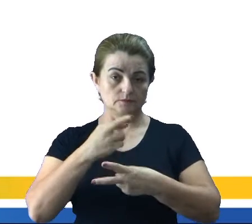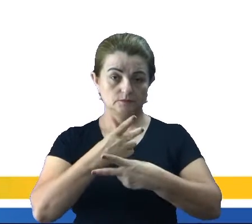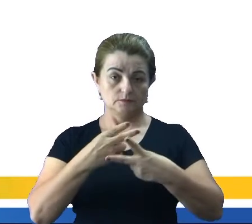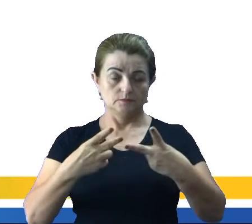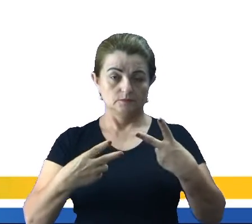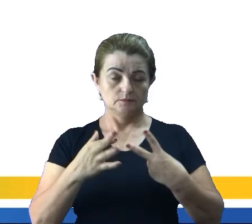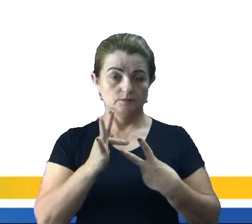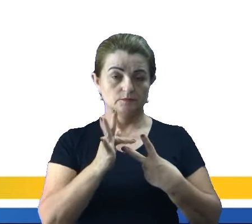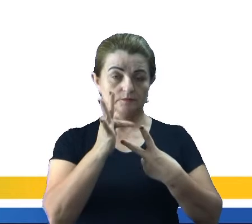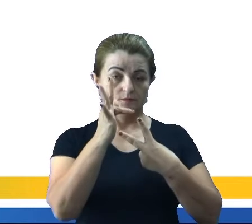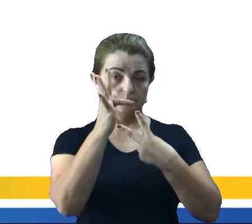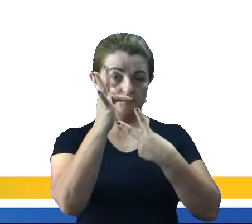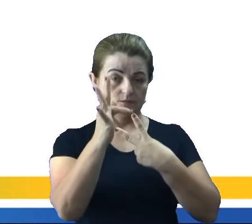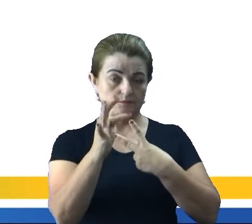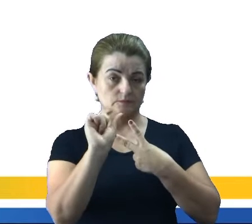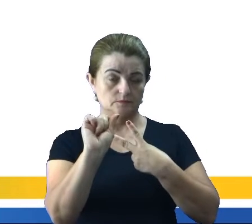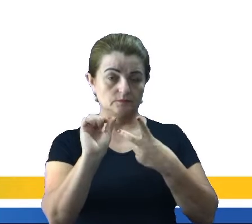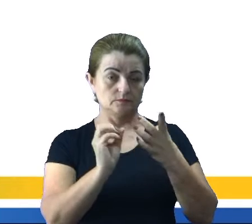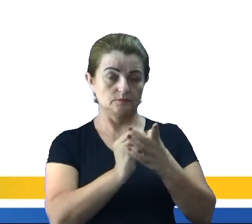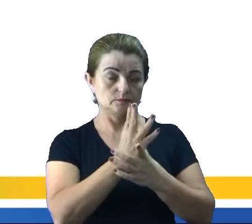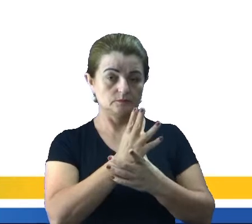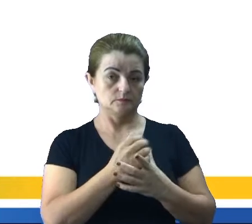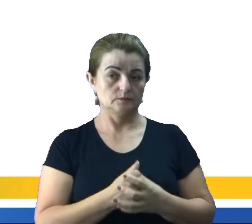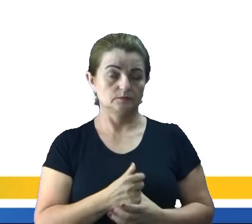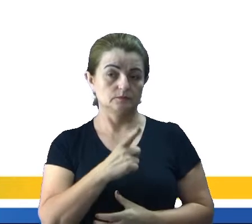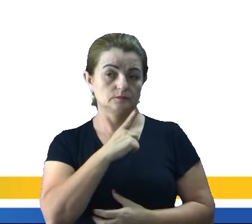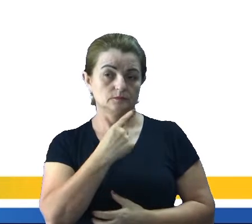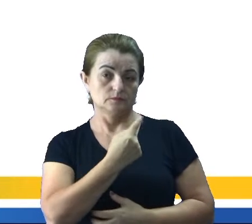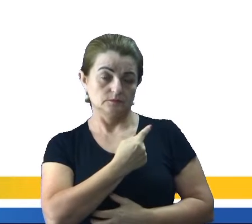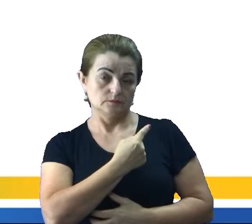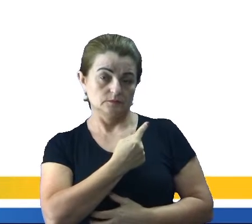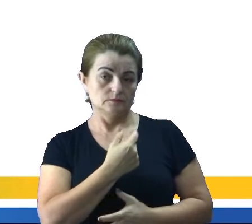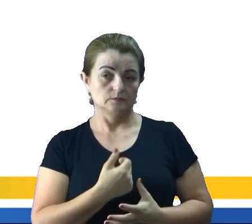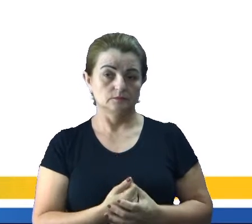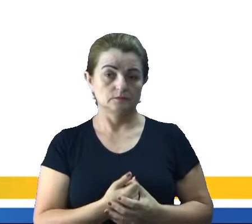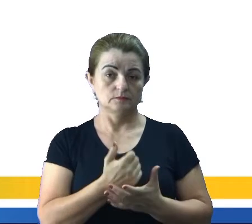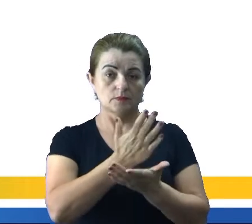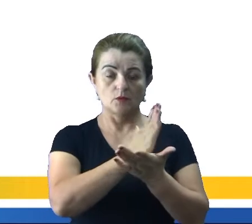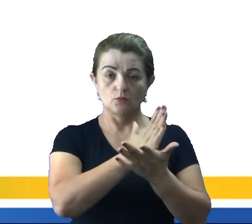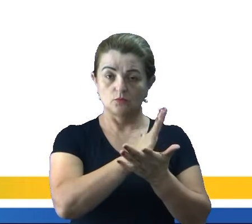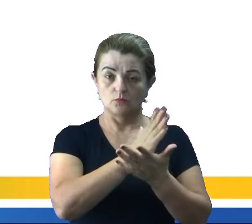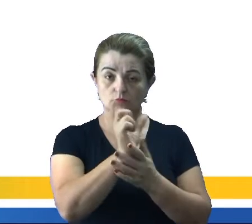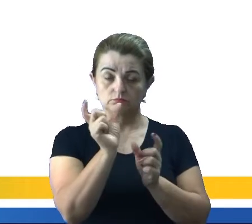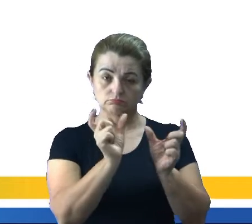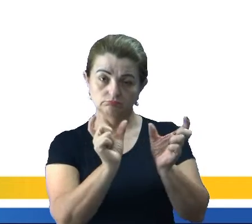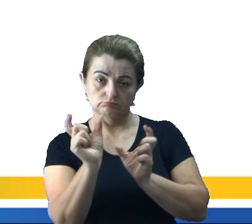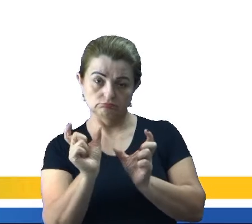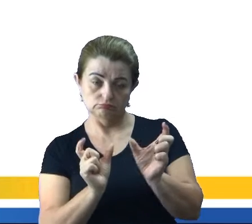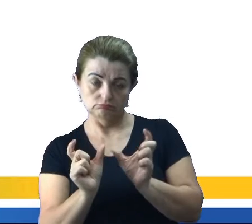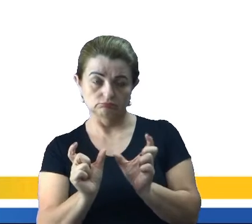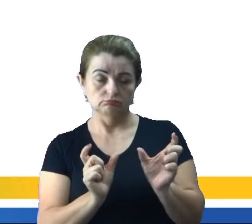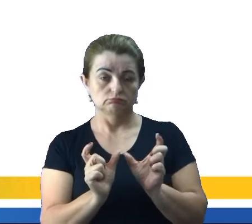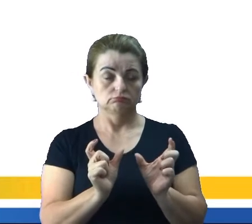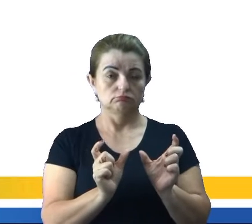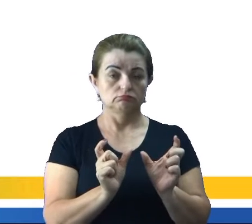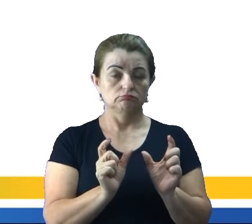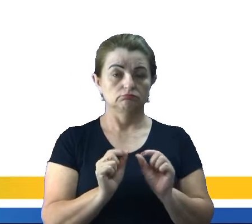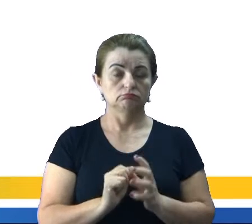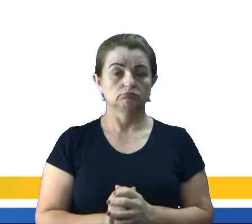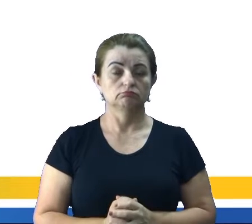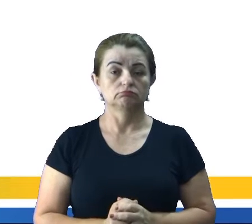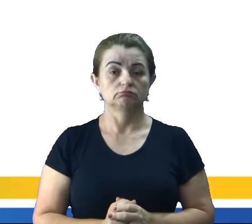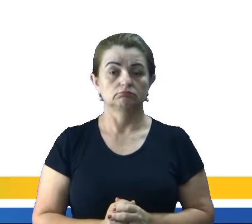futuras O que vai acontecer no futuro, né Nós temos ali algumas palavras relacionadas a ela No caso